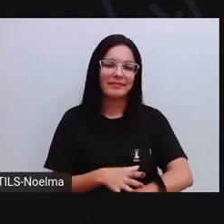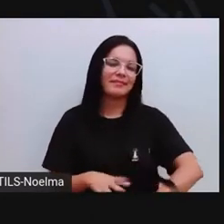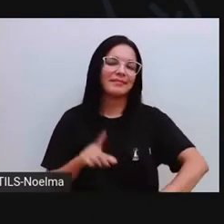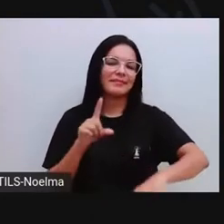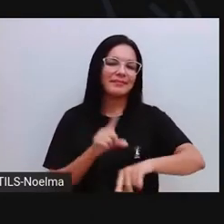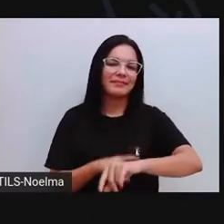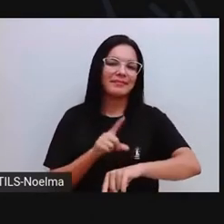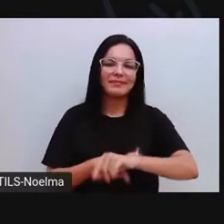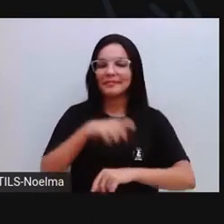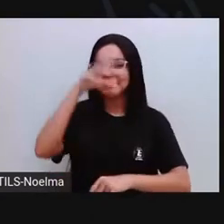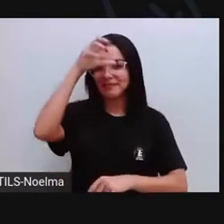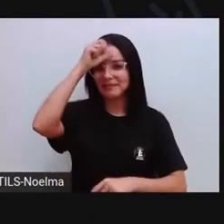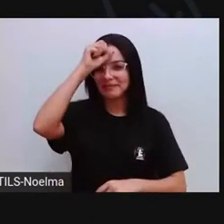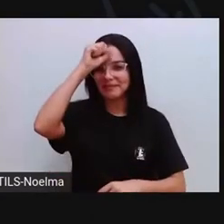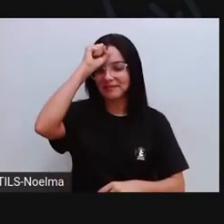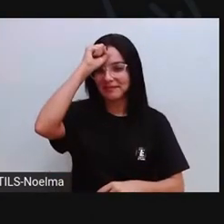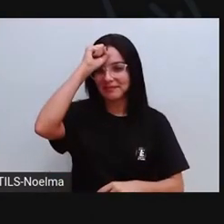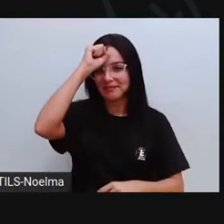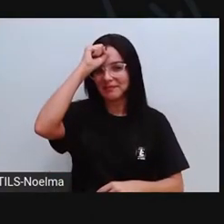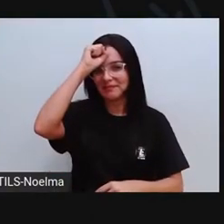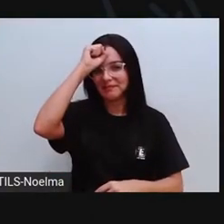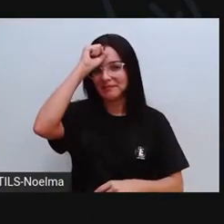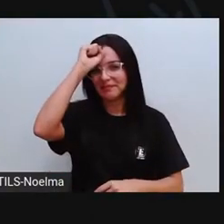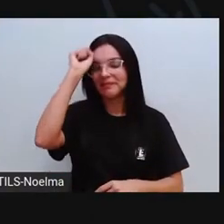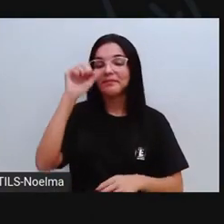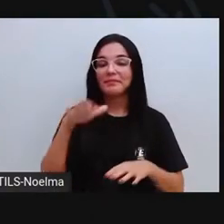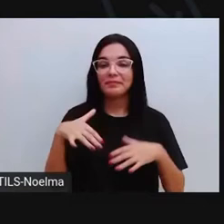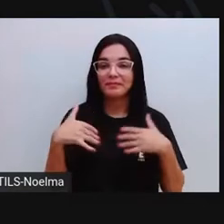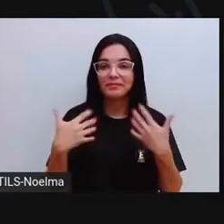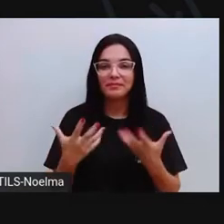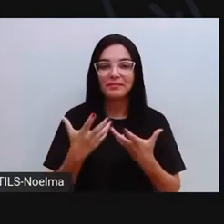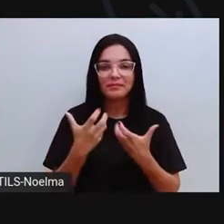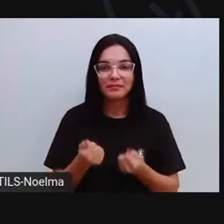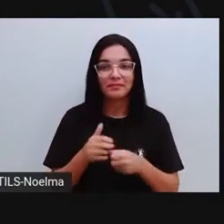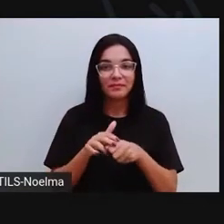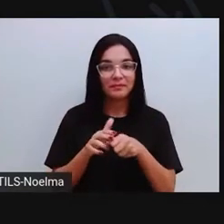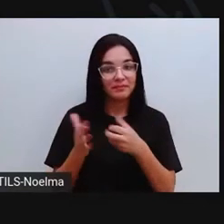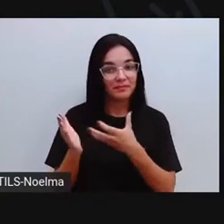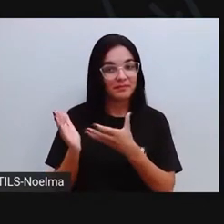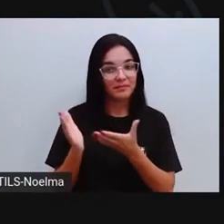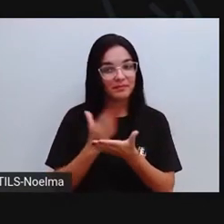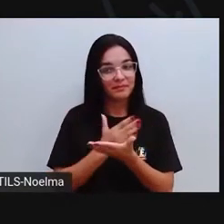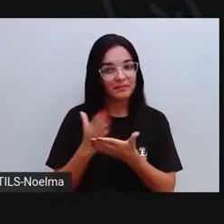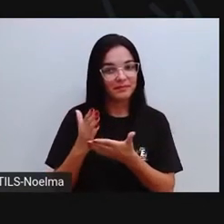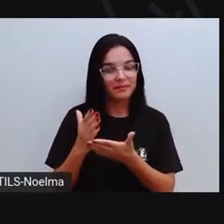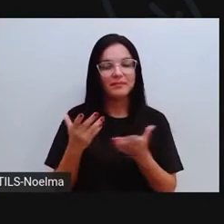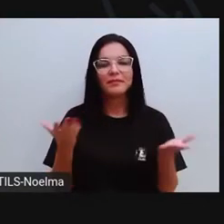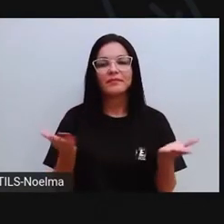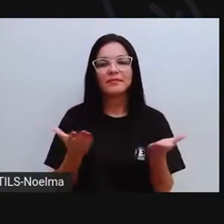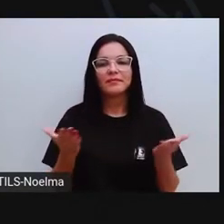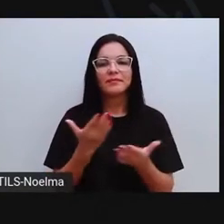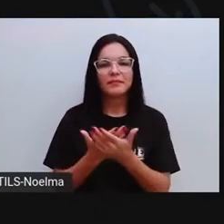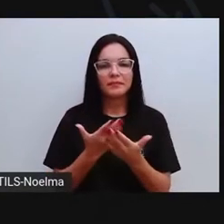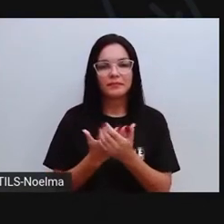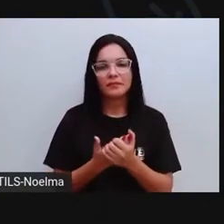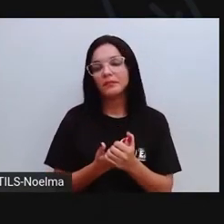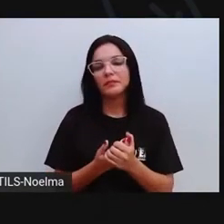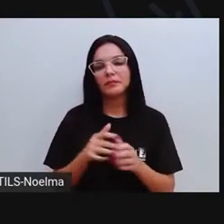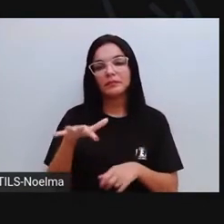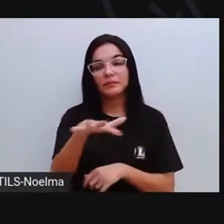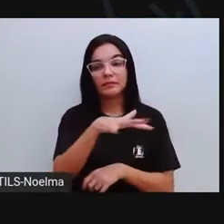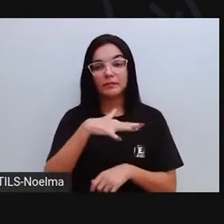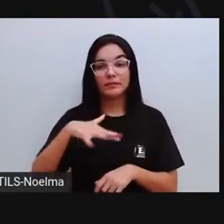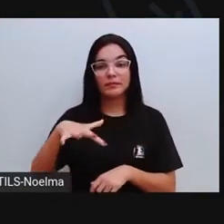para mais um momento de muita aprendizagem? Então, vamos começar? Olha só, nossa aula hoje é na